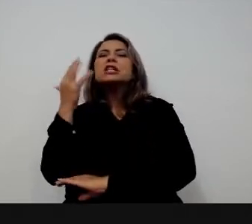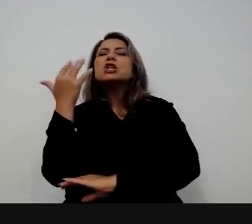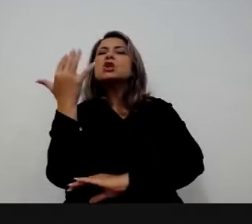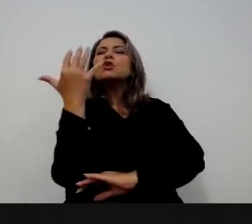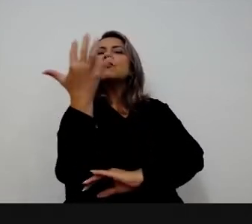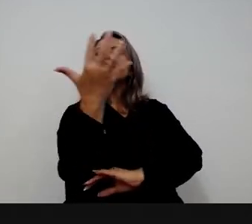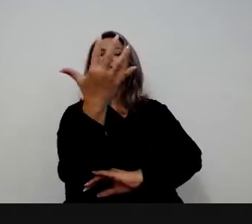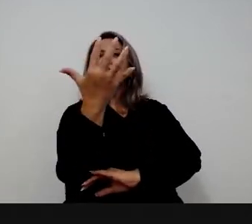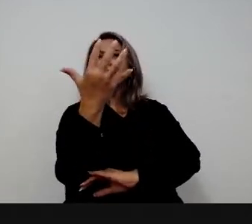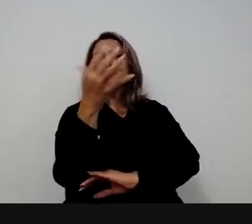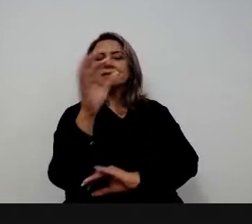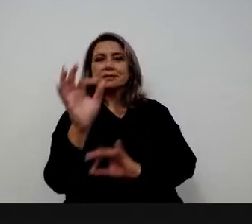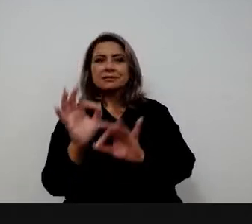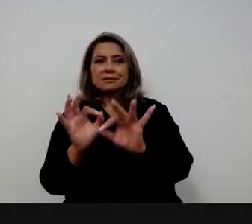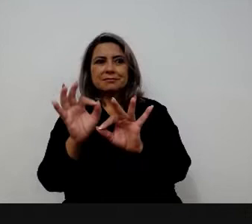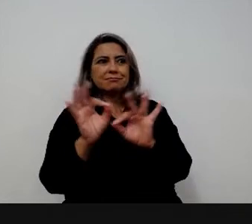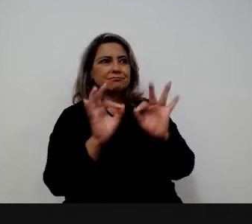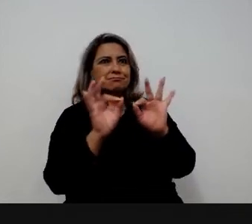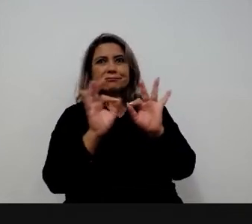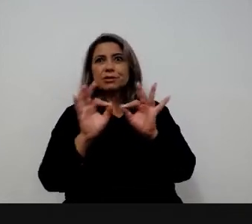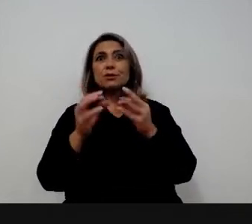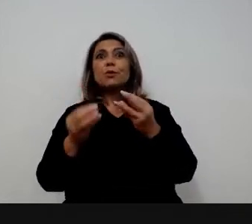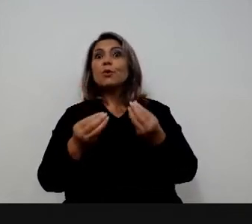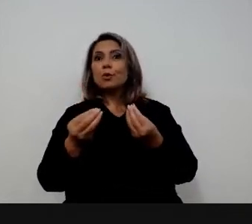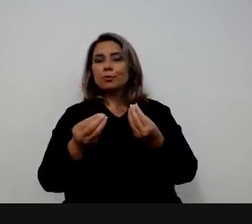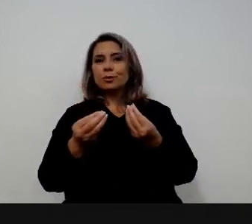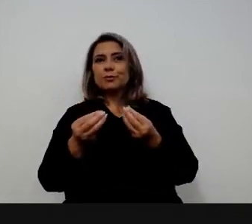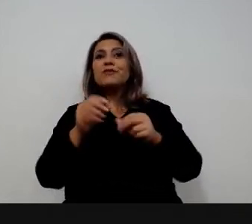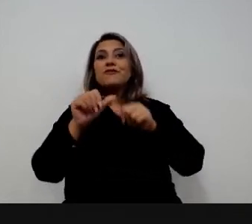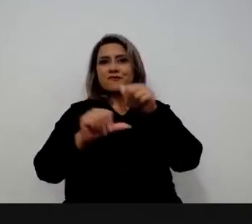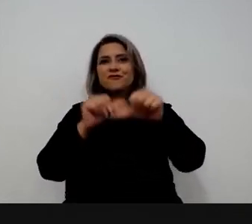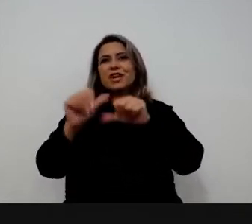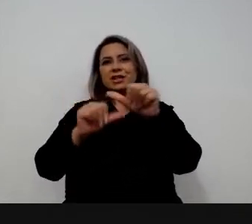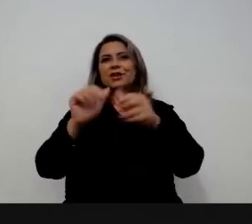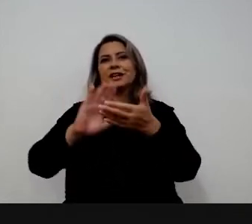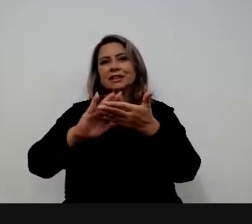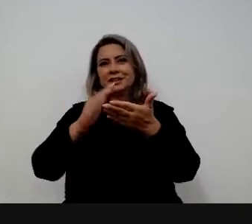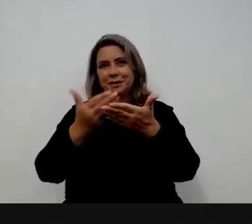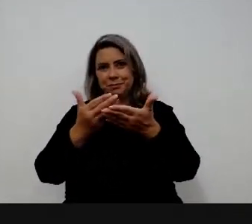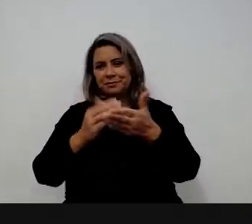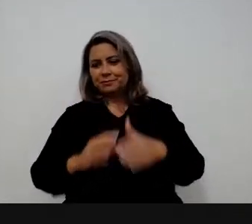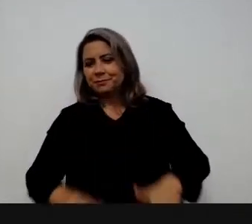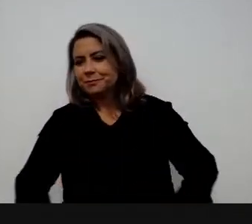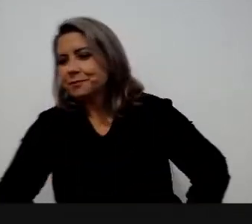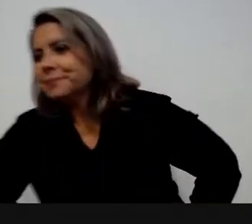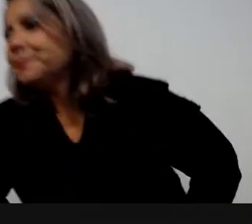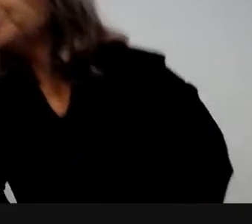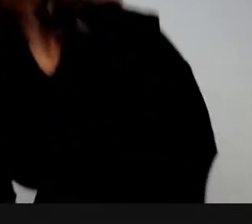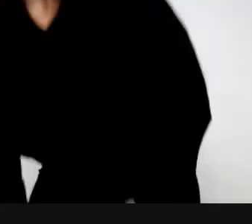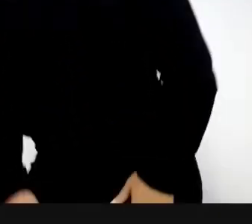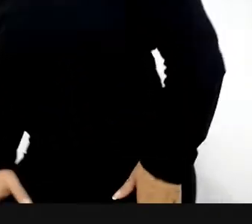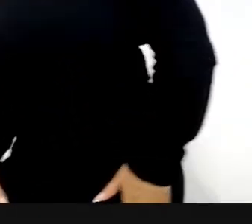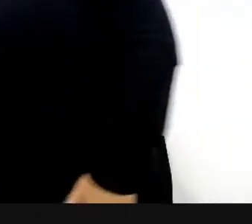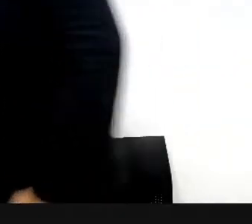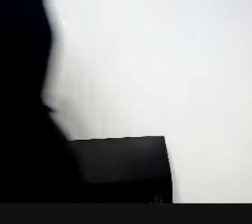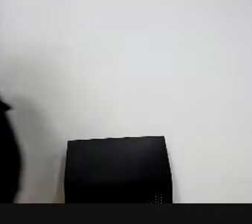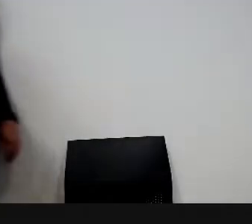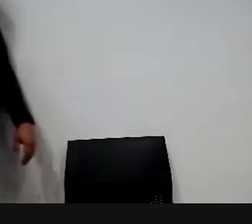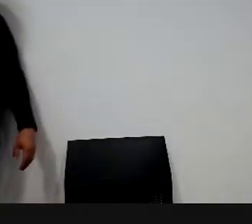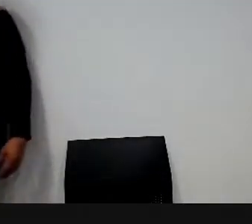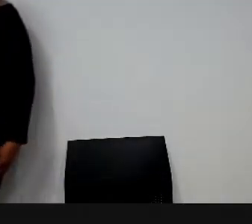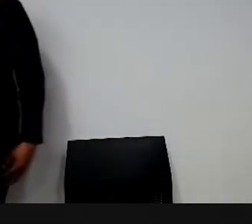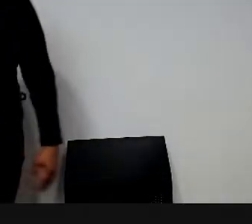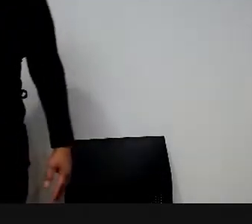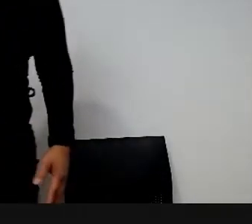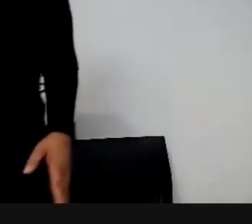organizadas uma vez que você tem organização política. Você sai da organização natural e passa a ter uma organização visivelmente geográfica,